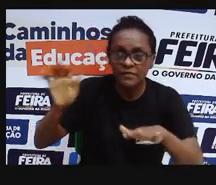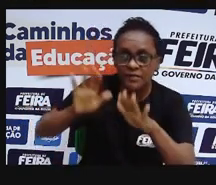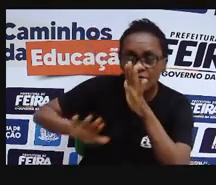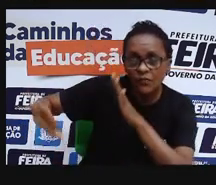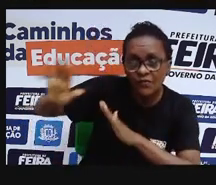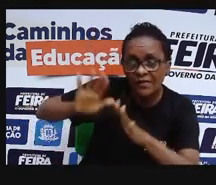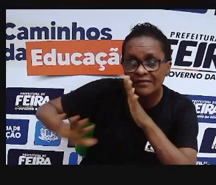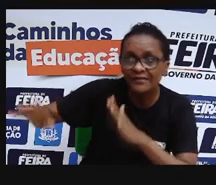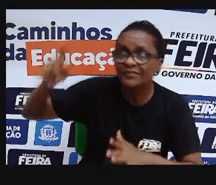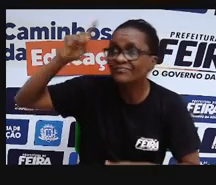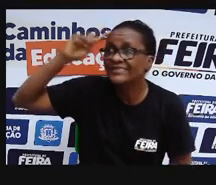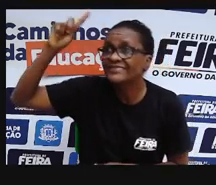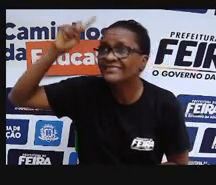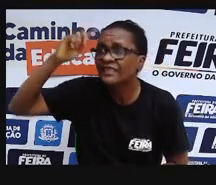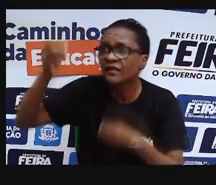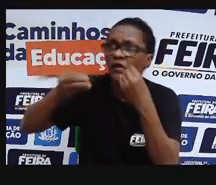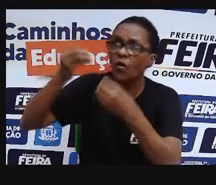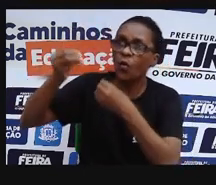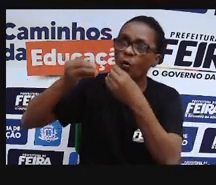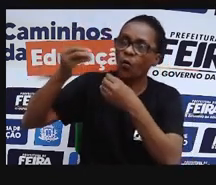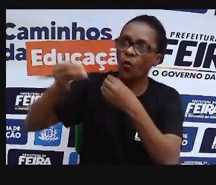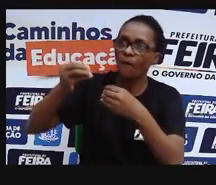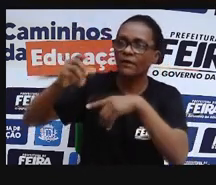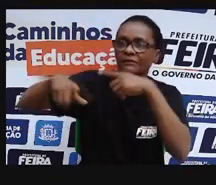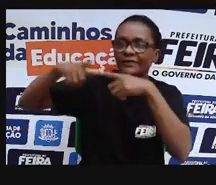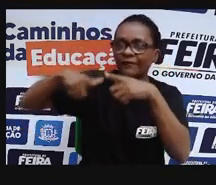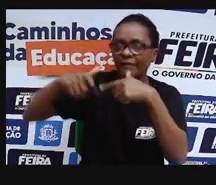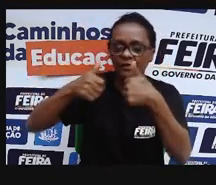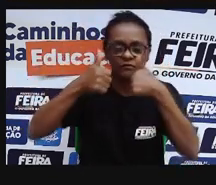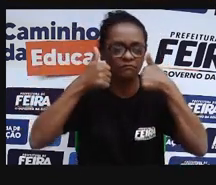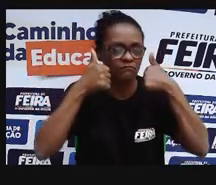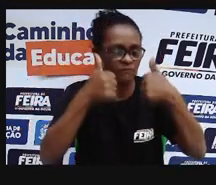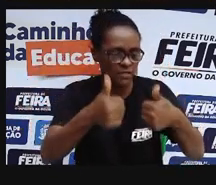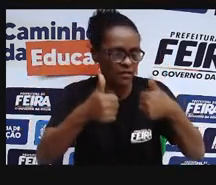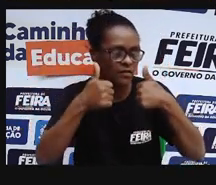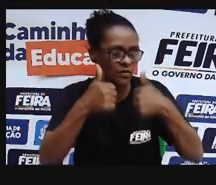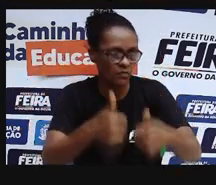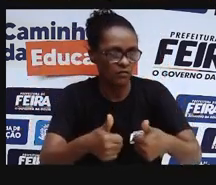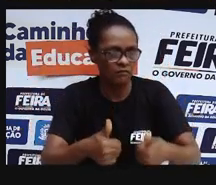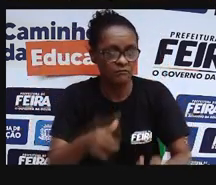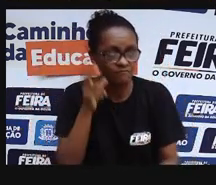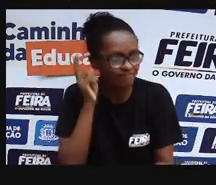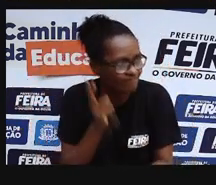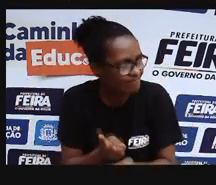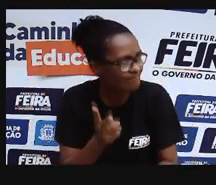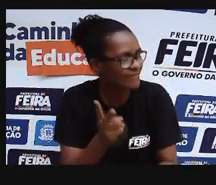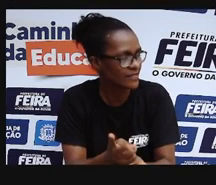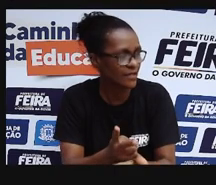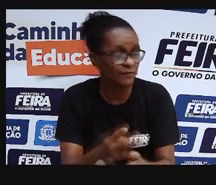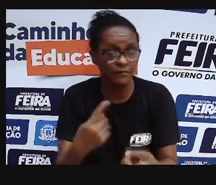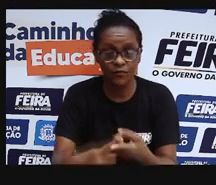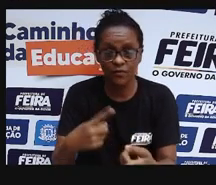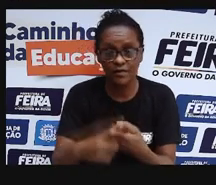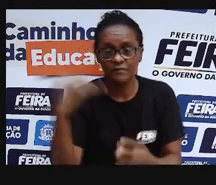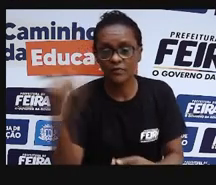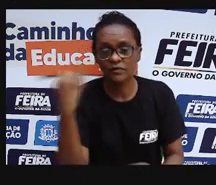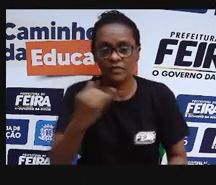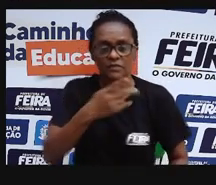precisa pensar nesse aspecto do trabalho, nas nossas condições de trabalho, quando a gente pensa em saúde também.